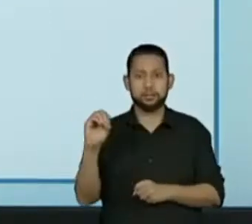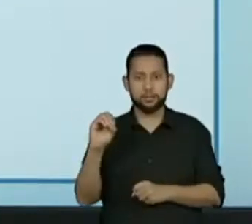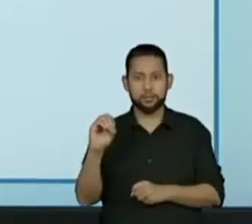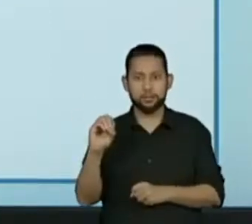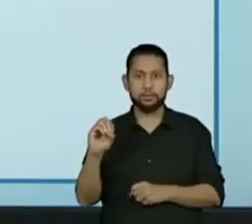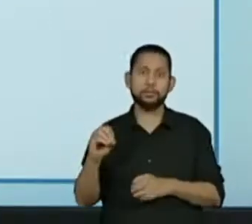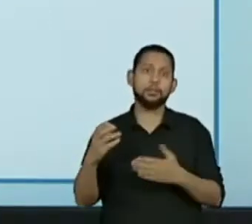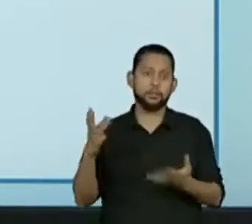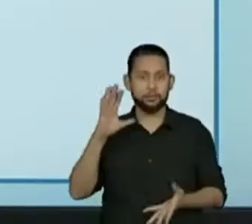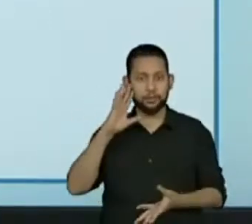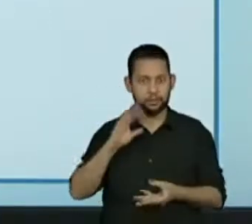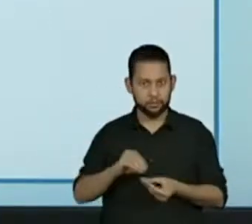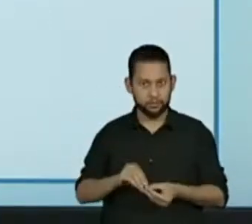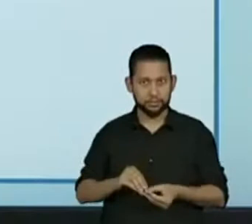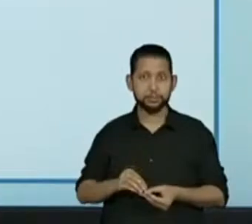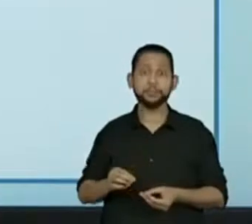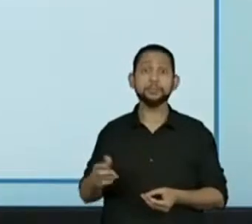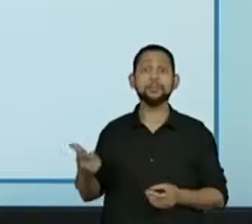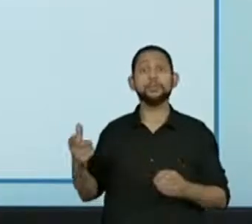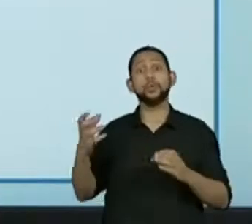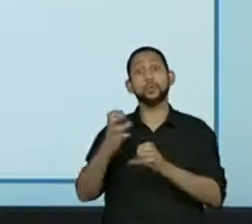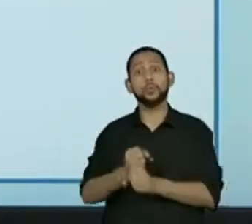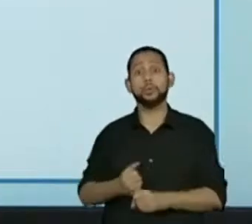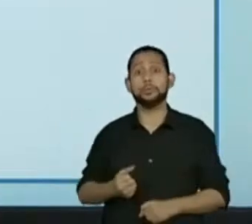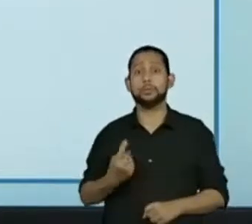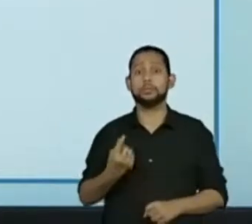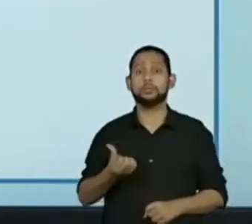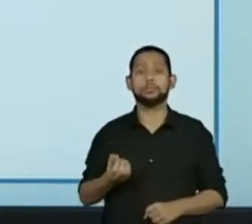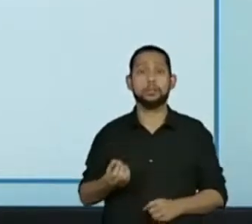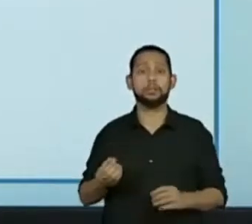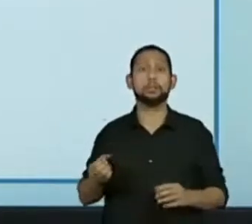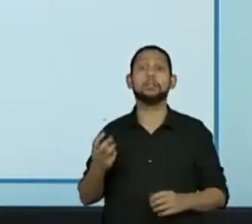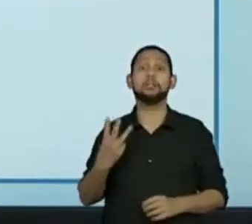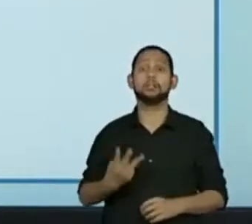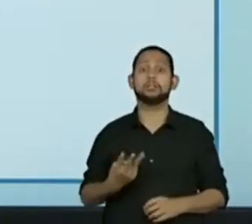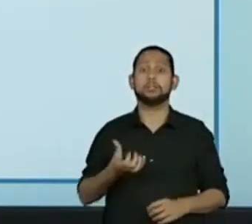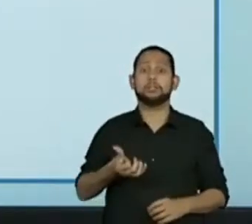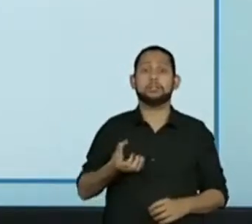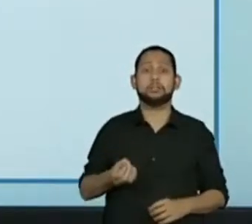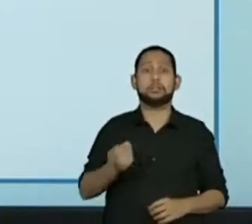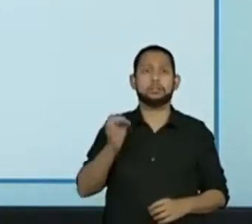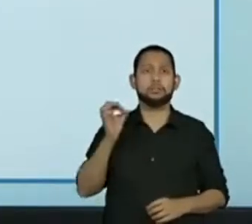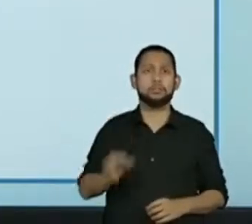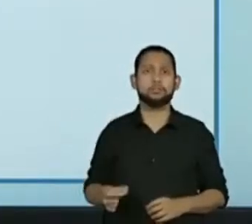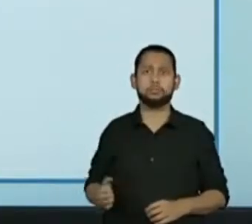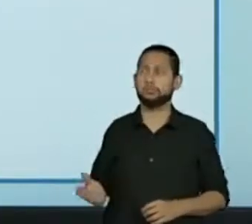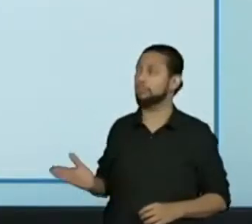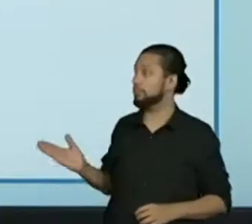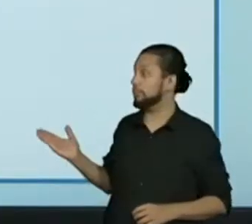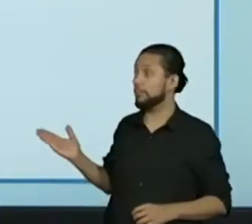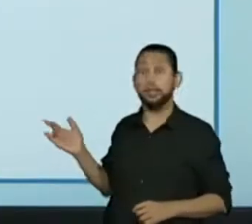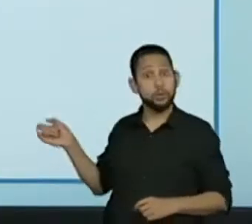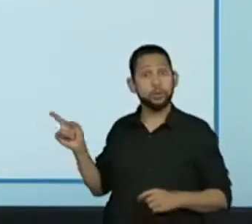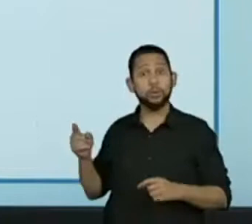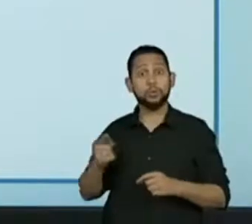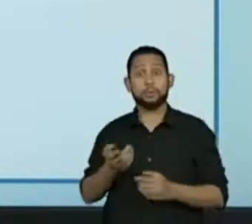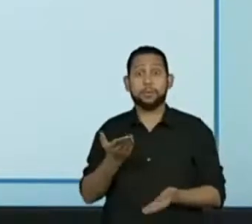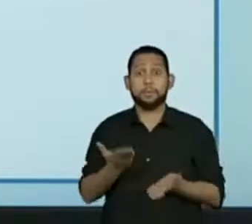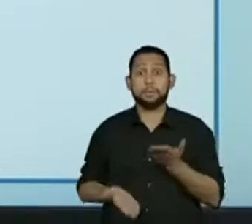100 dá 200. Somando aí com o 160, eu vou obter 360 gramas de farinha.